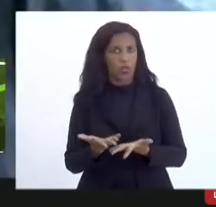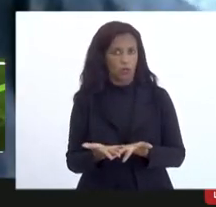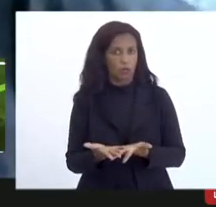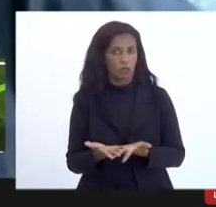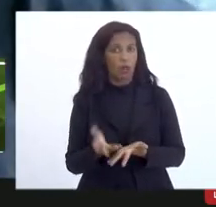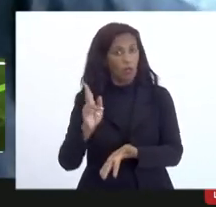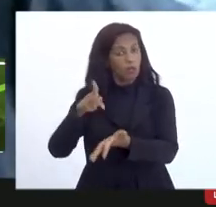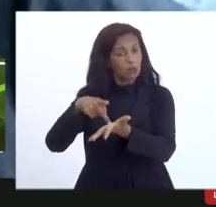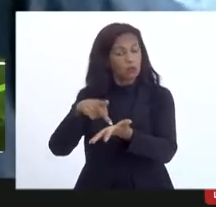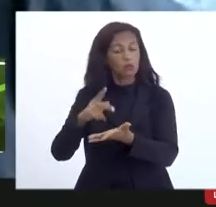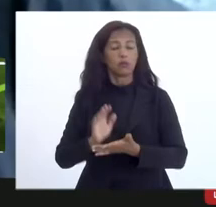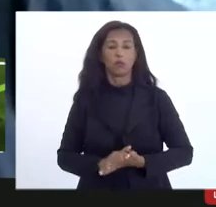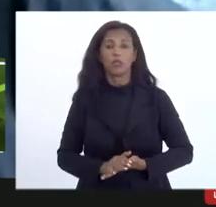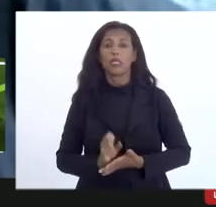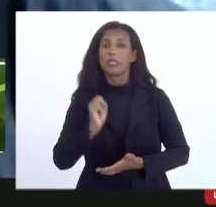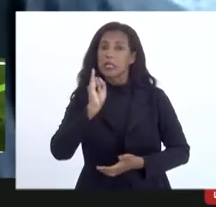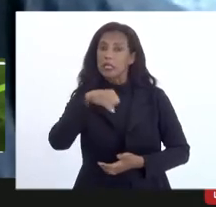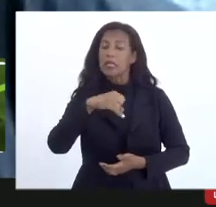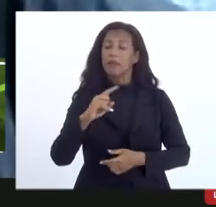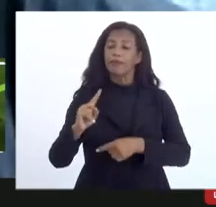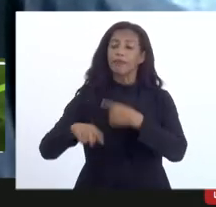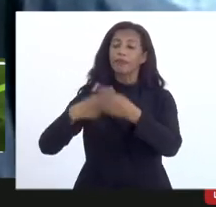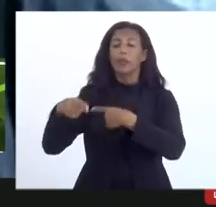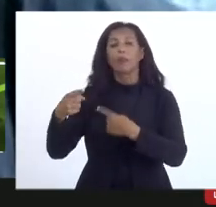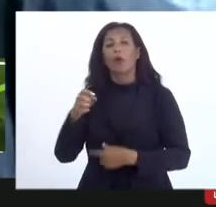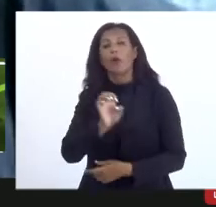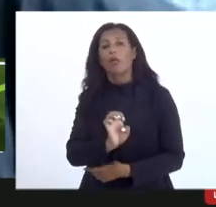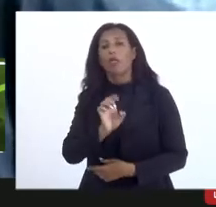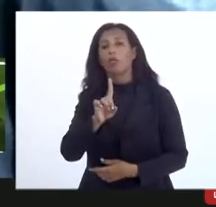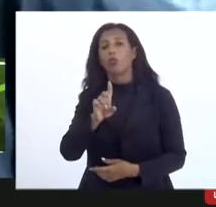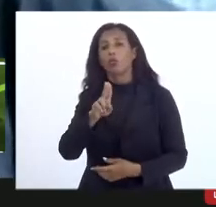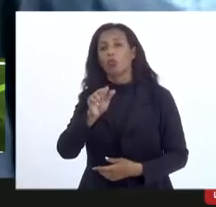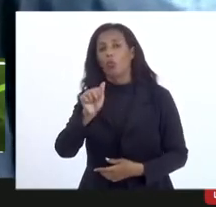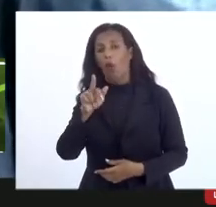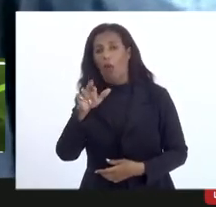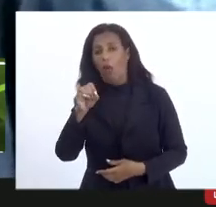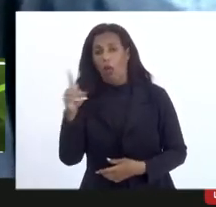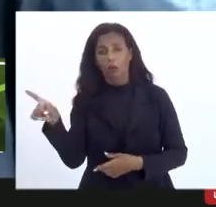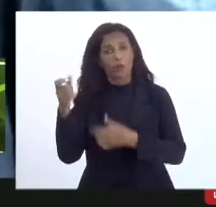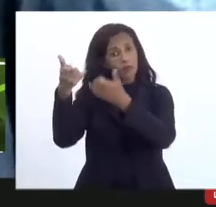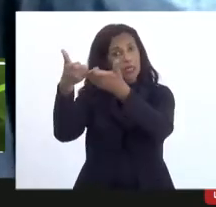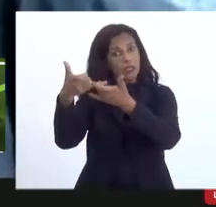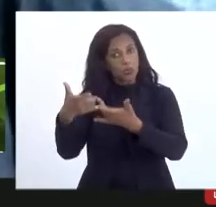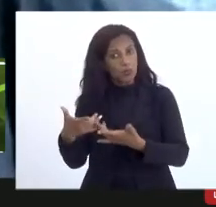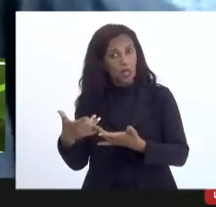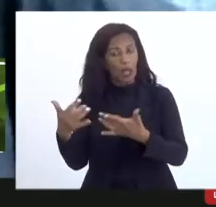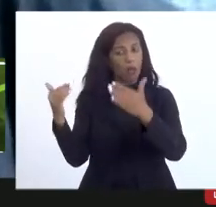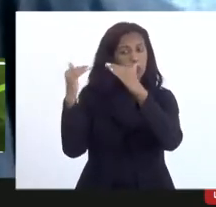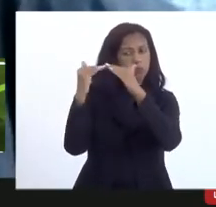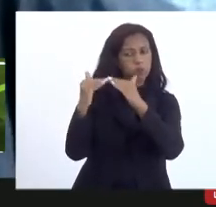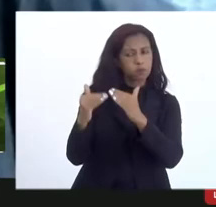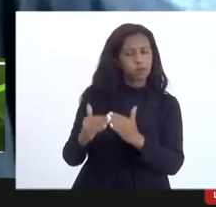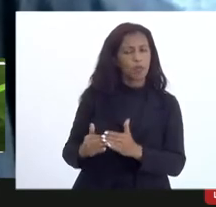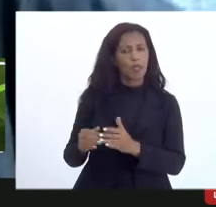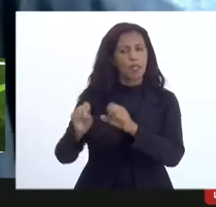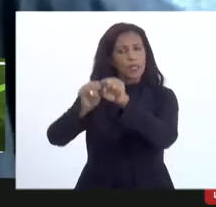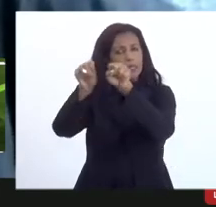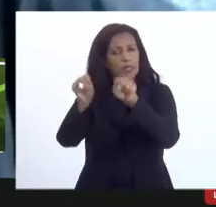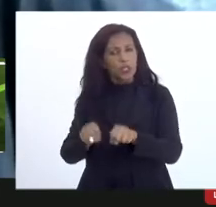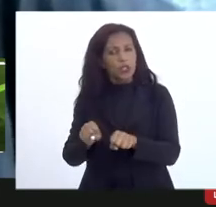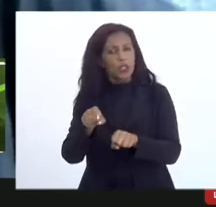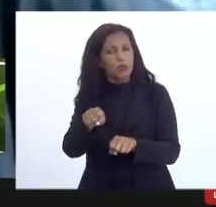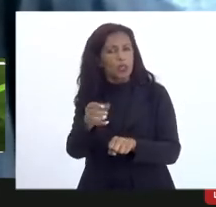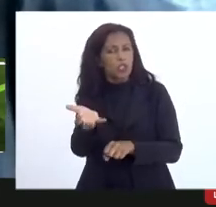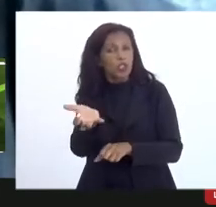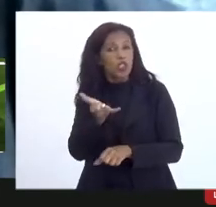depois o Eduardo o Eduardo vai falar e vai explicar exatamente porque esse sistema que a gente quer